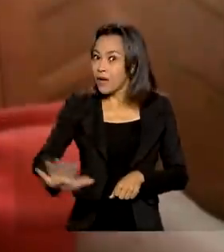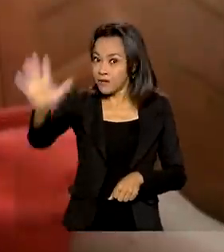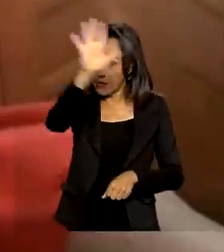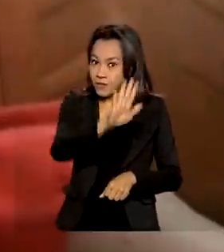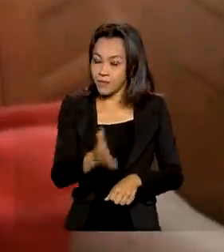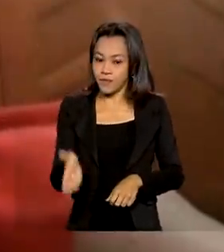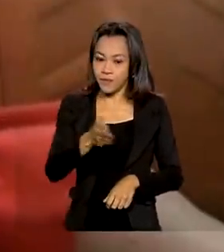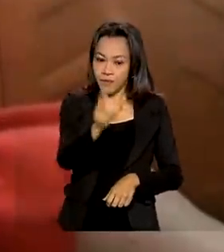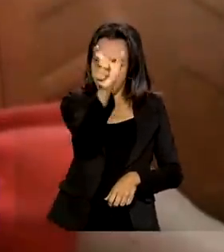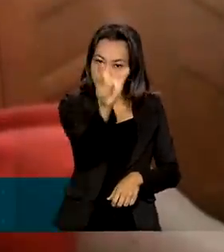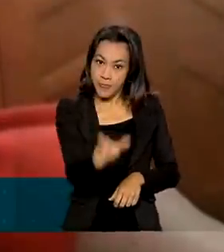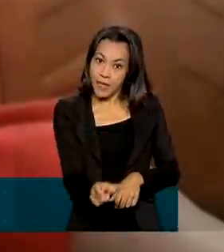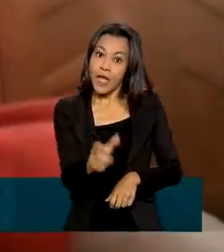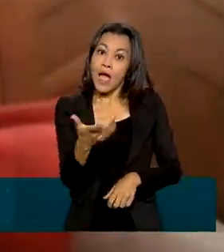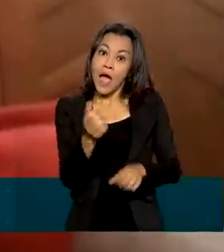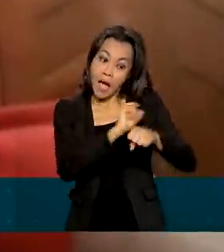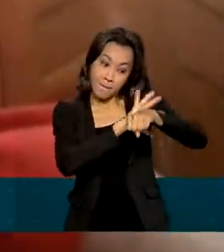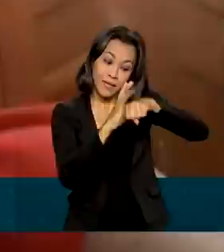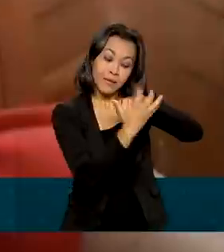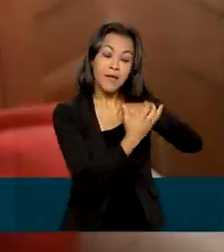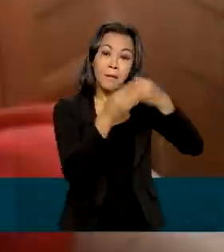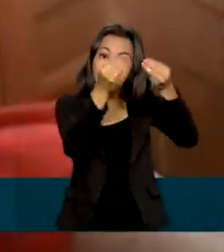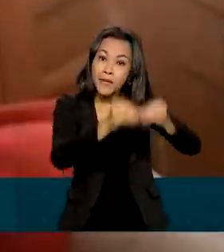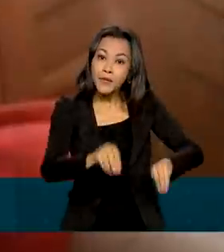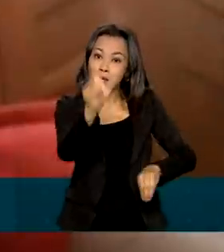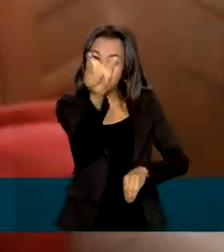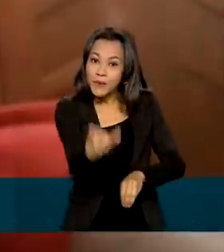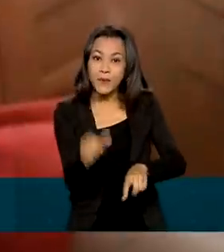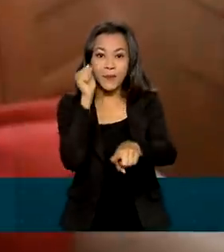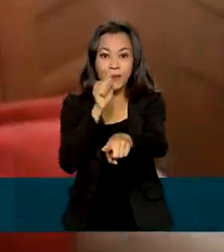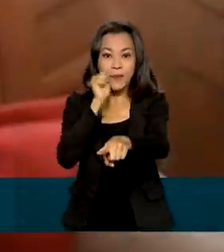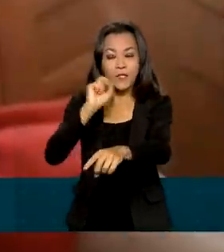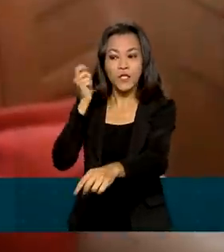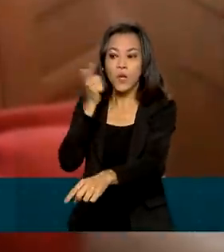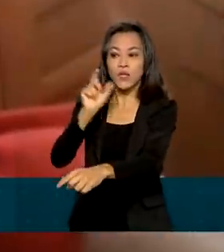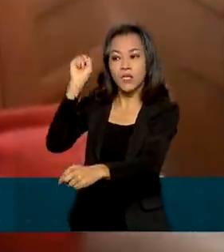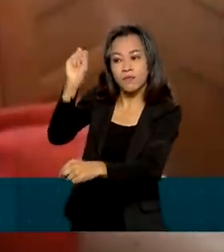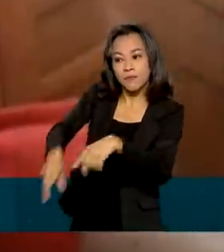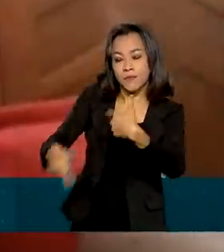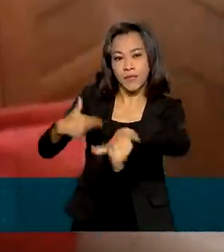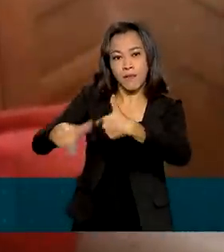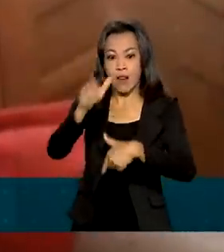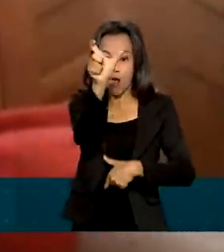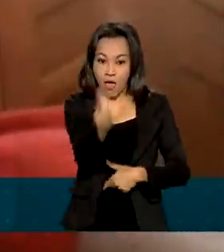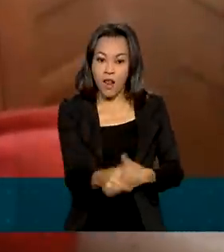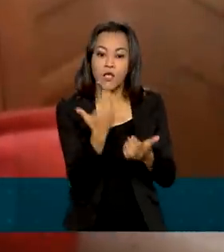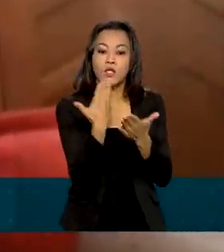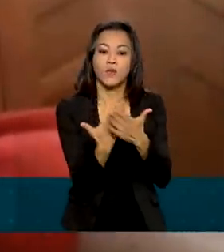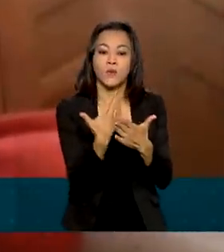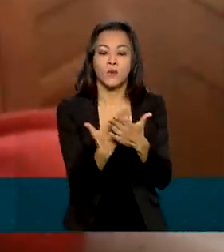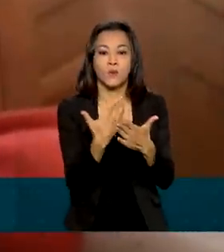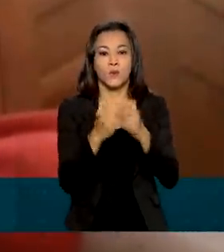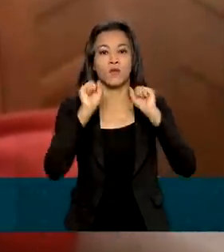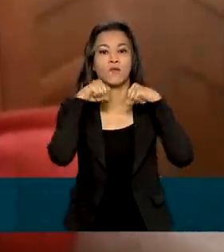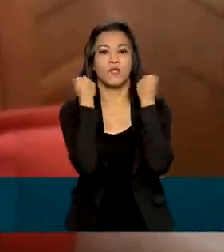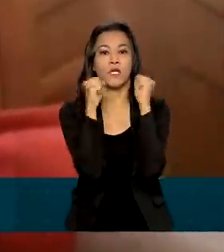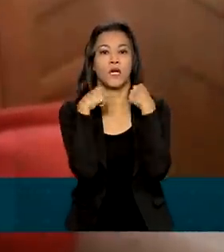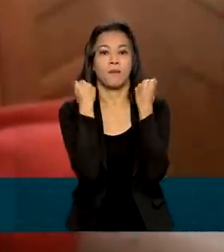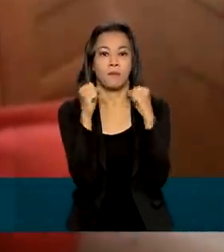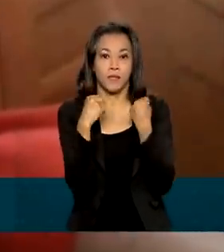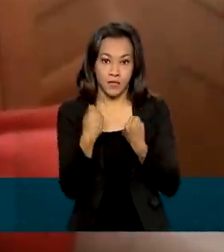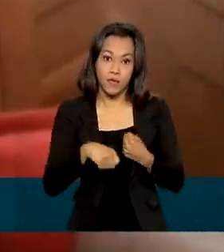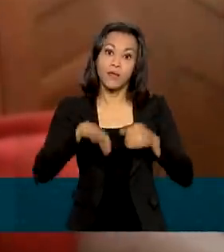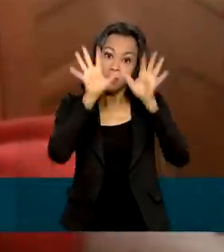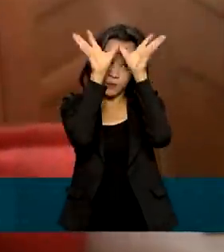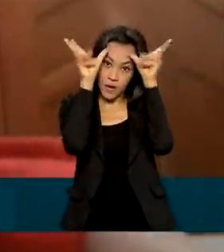pandemia prejudicou os planos de Dougliani de conseguir um emprego. A estudante de fisioterapia de Rio Branco, no Acre, conta